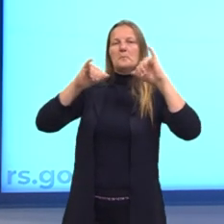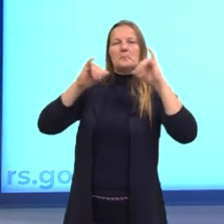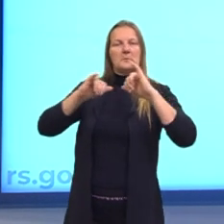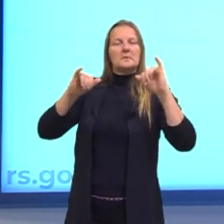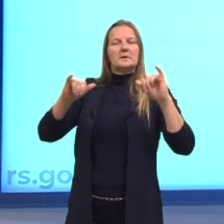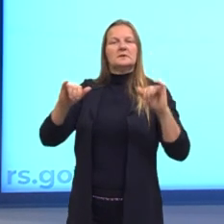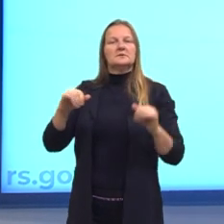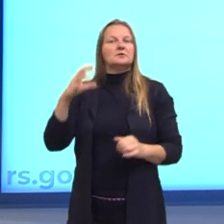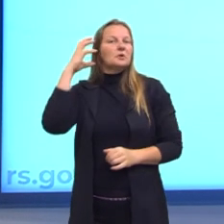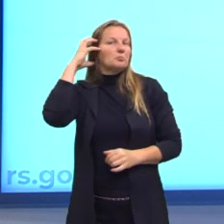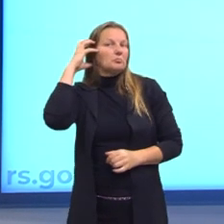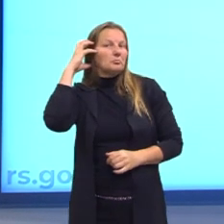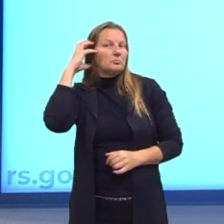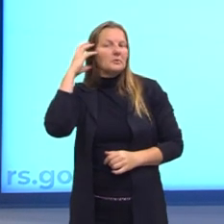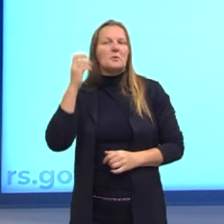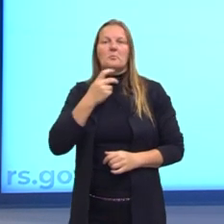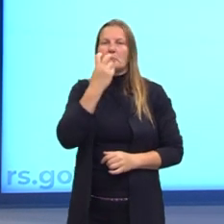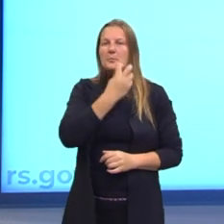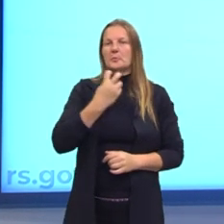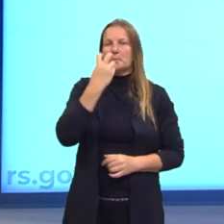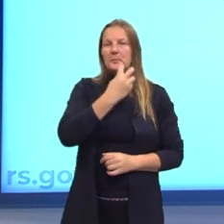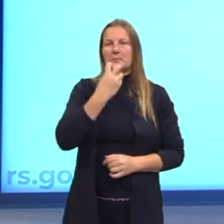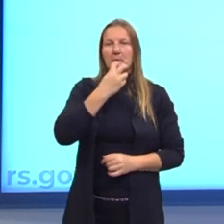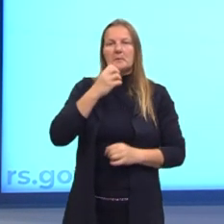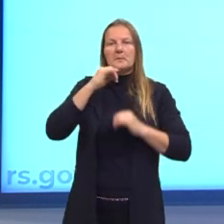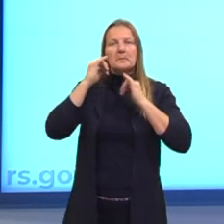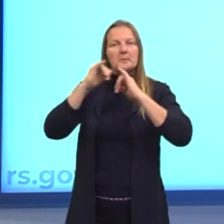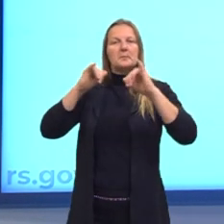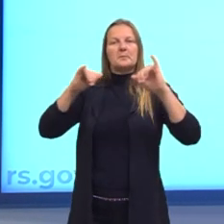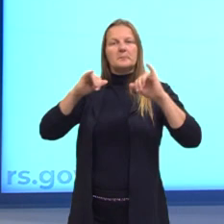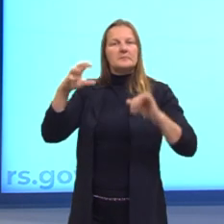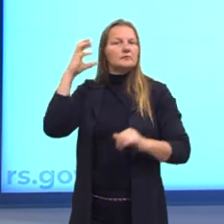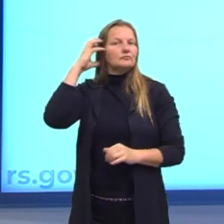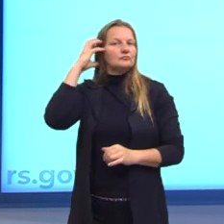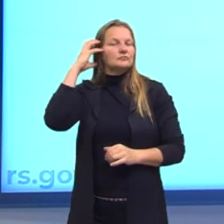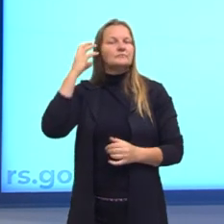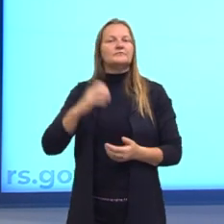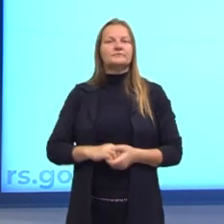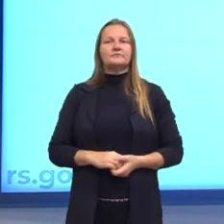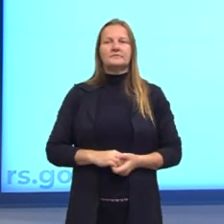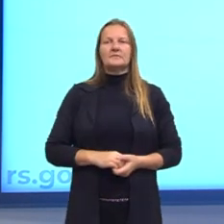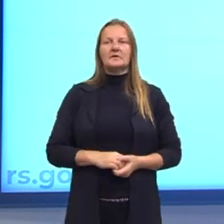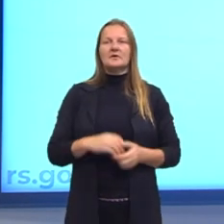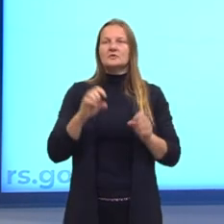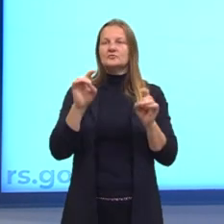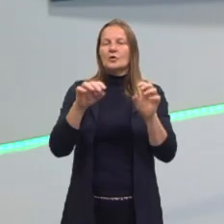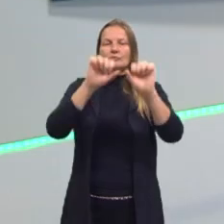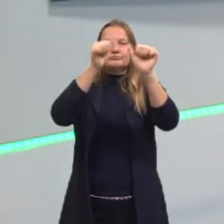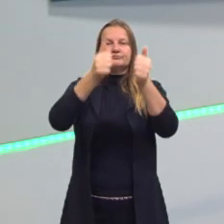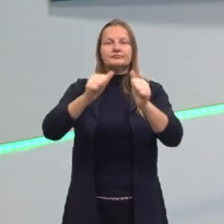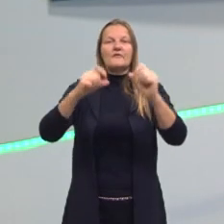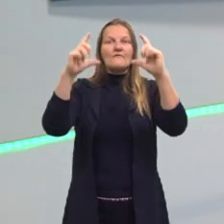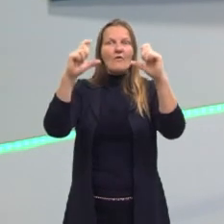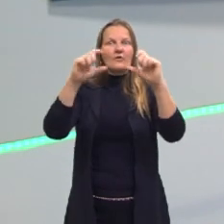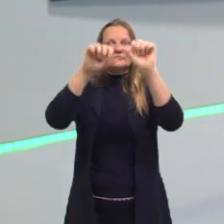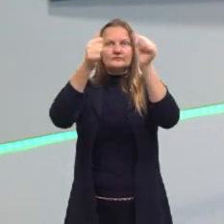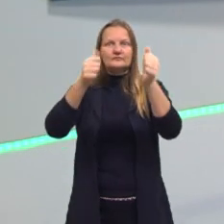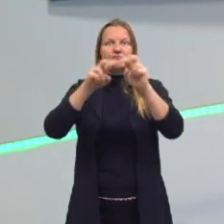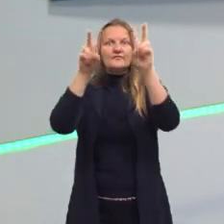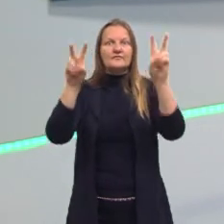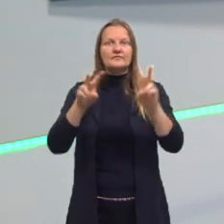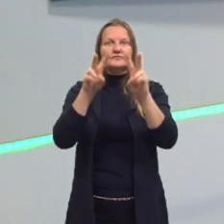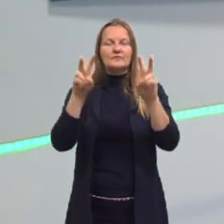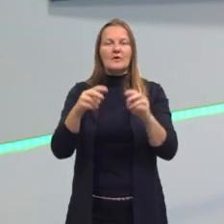veiculadas no rádio, né? No rádio a gente tem ali, não, a gente não pode ter o uso de imagens, né? De uma